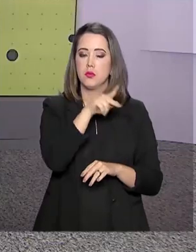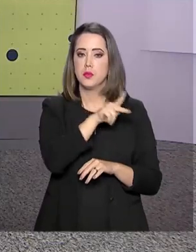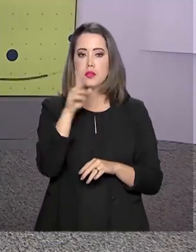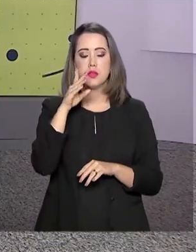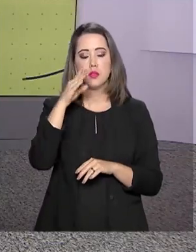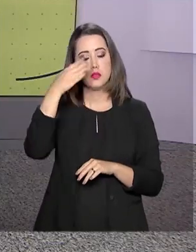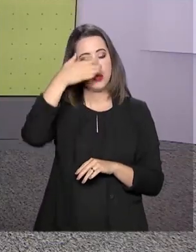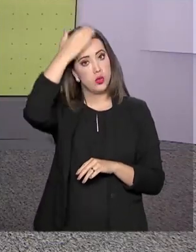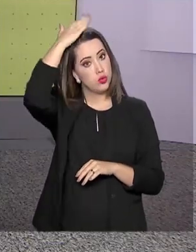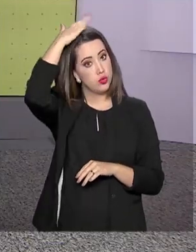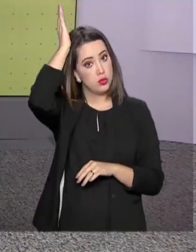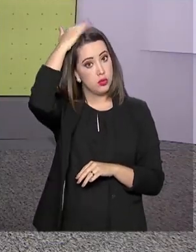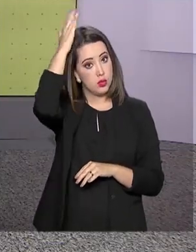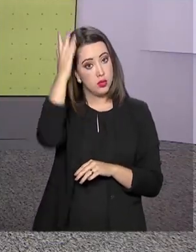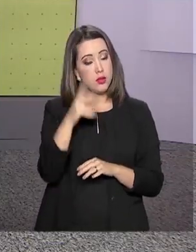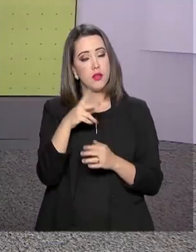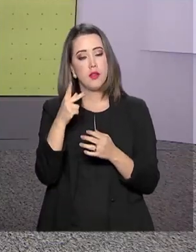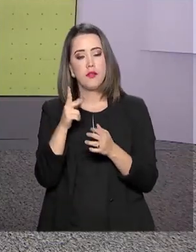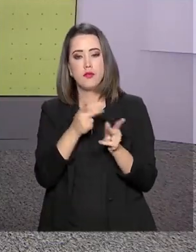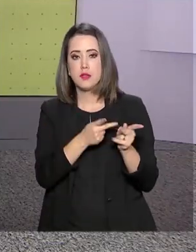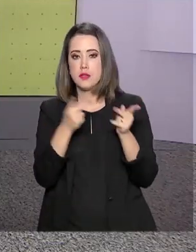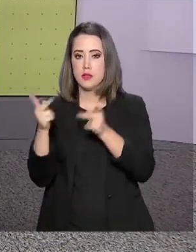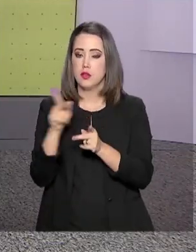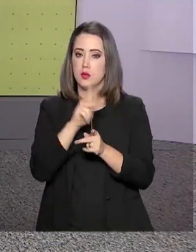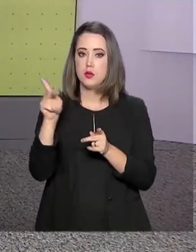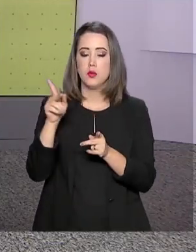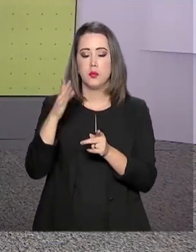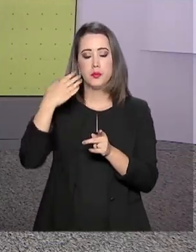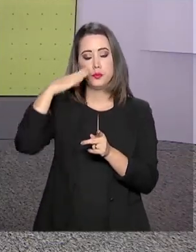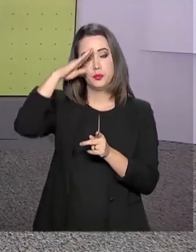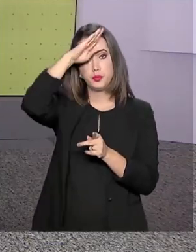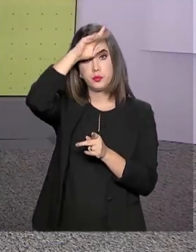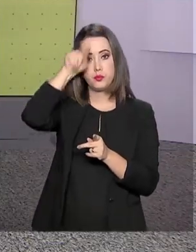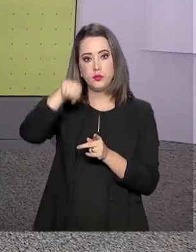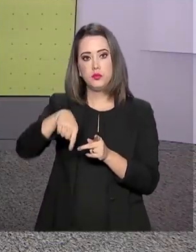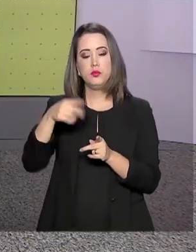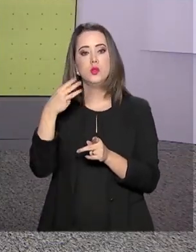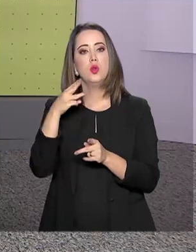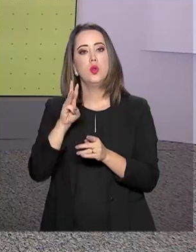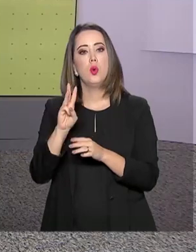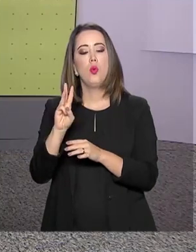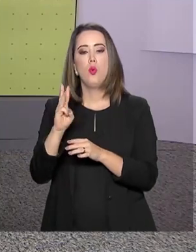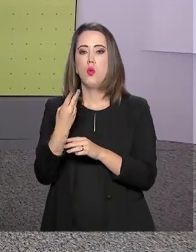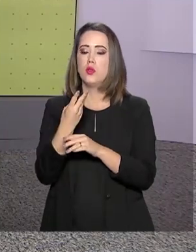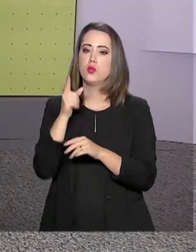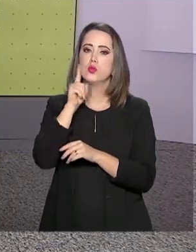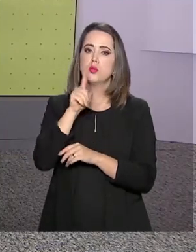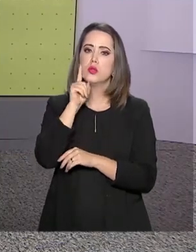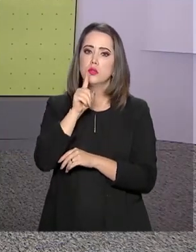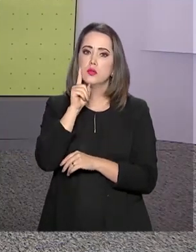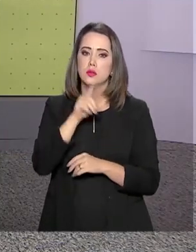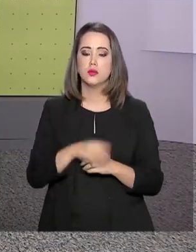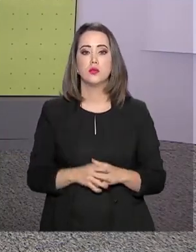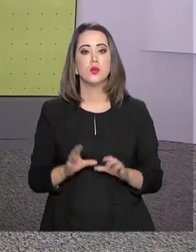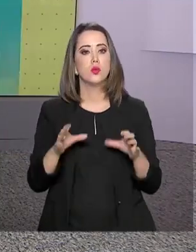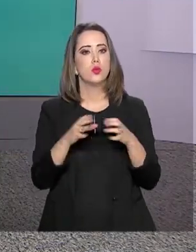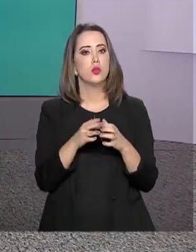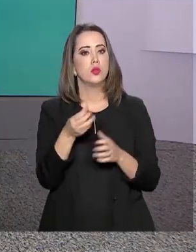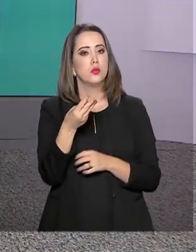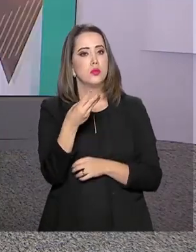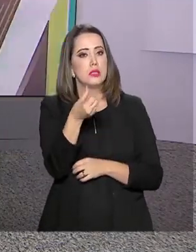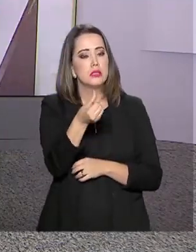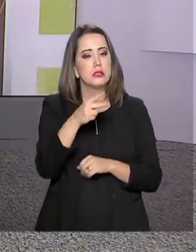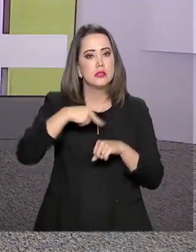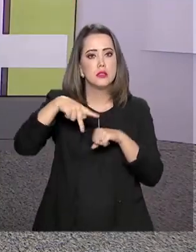Bolsonaro ao Washington em março. A organização, formada por 36 países, discute políticas econômicas